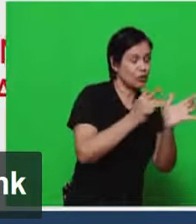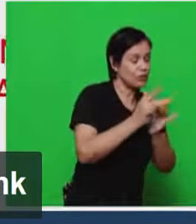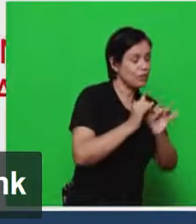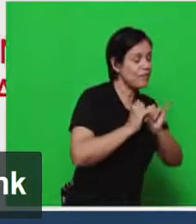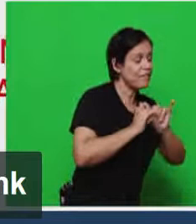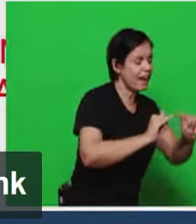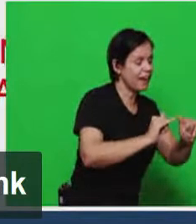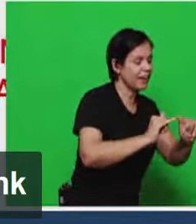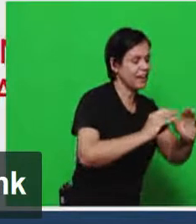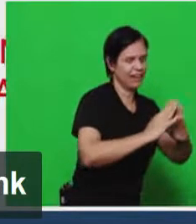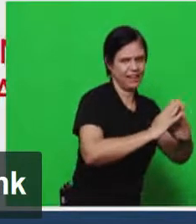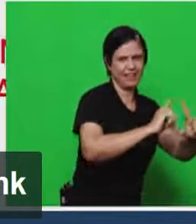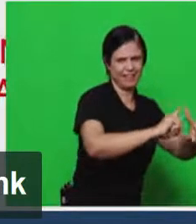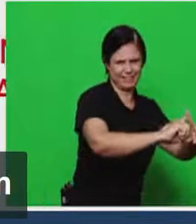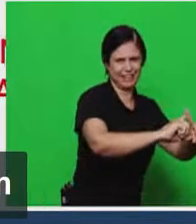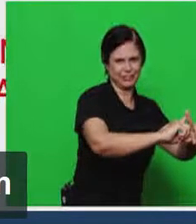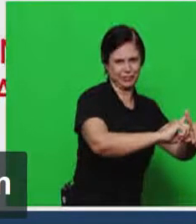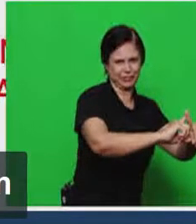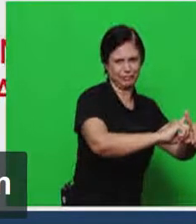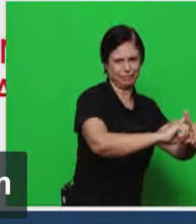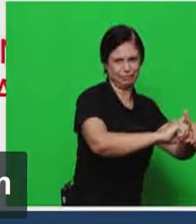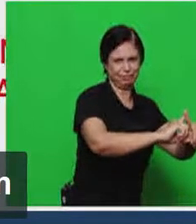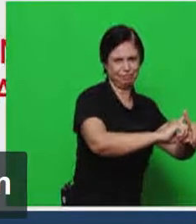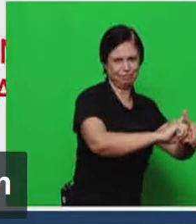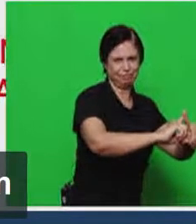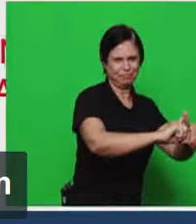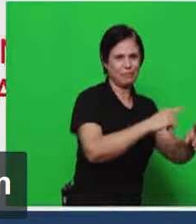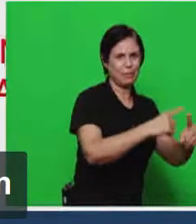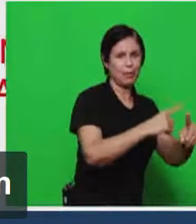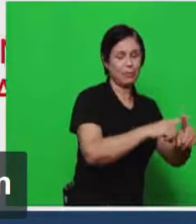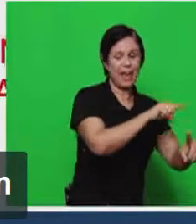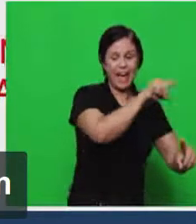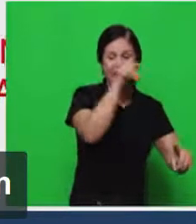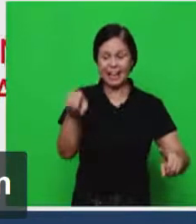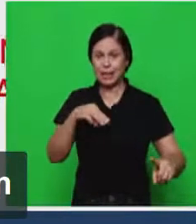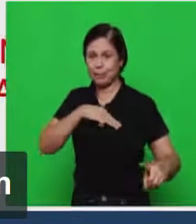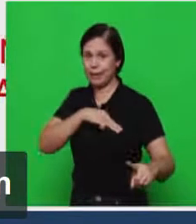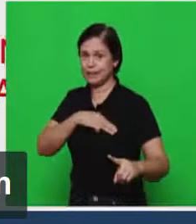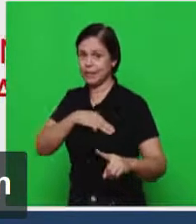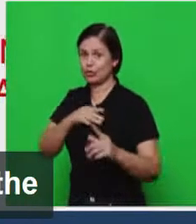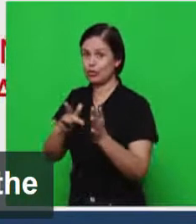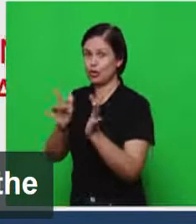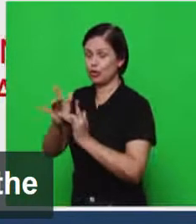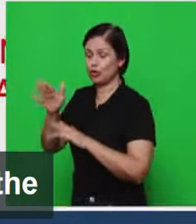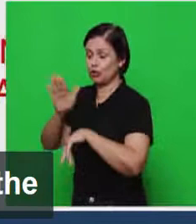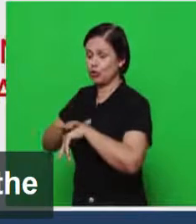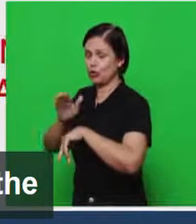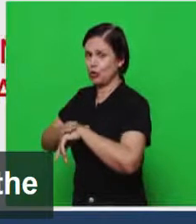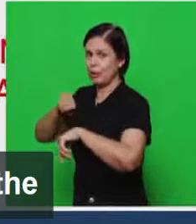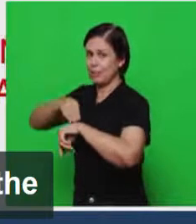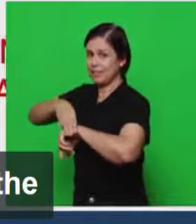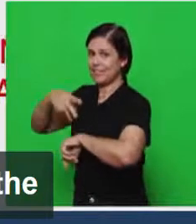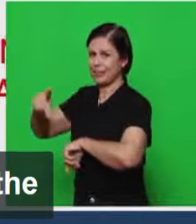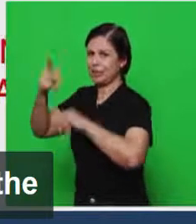evidenciando a ligação entre o que foi profetizado por ele em seu ministério terreno nas parábolas